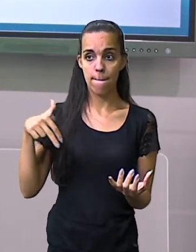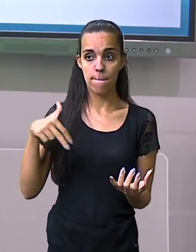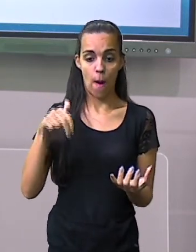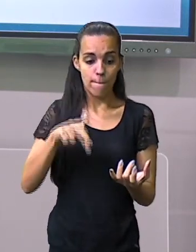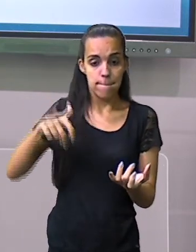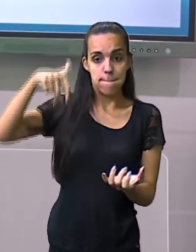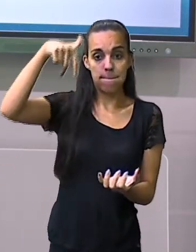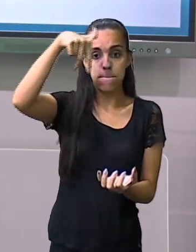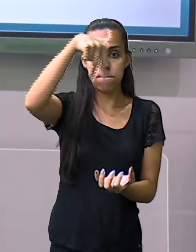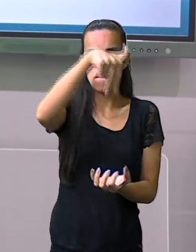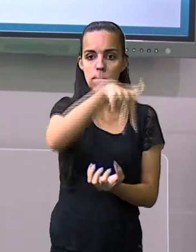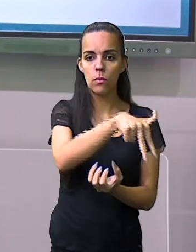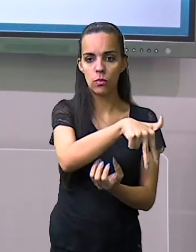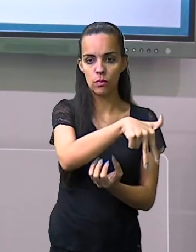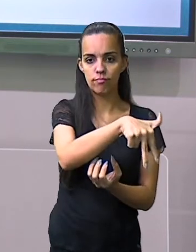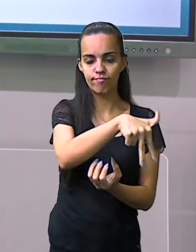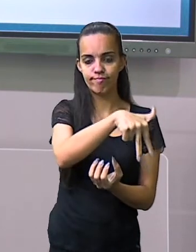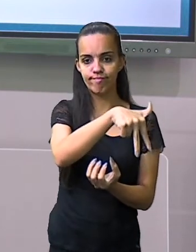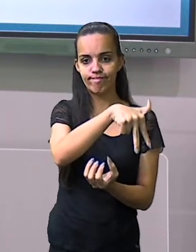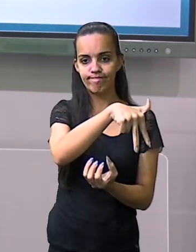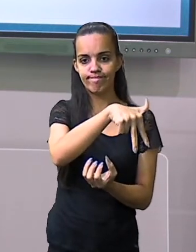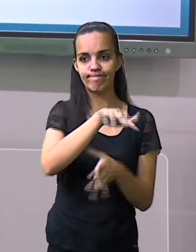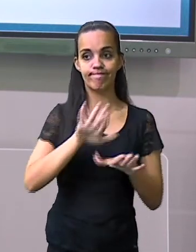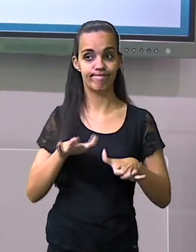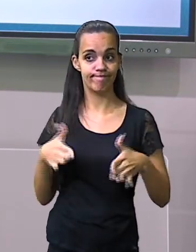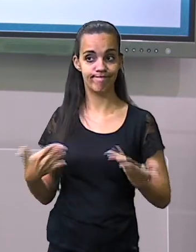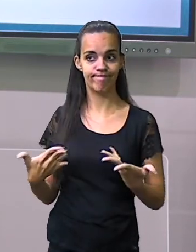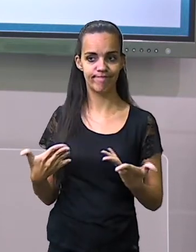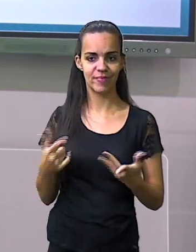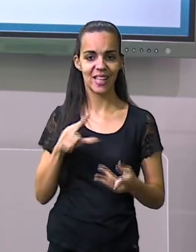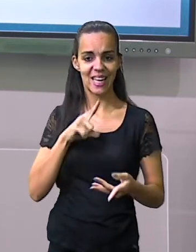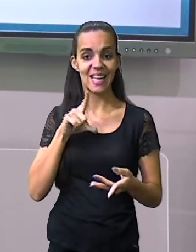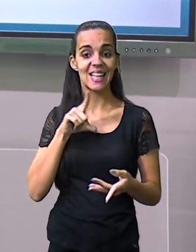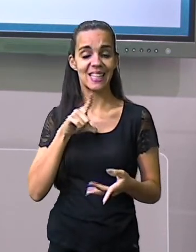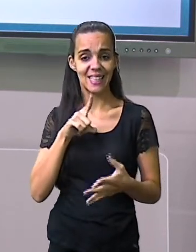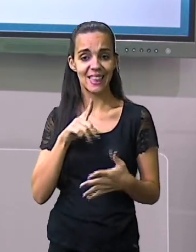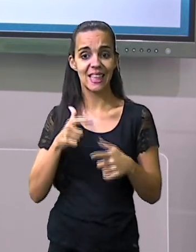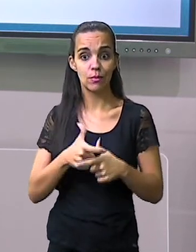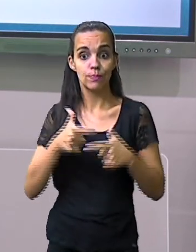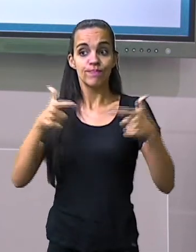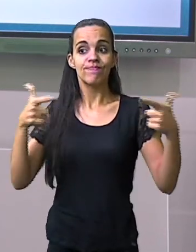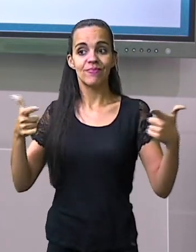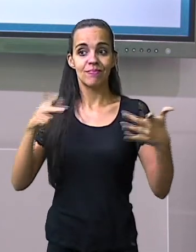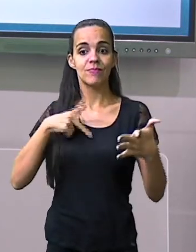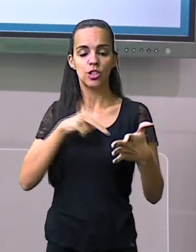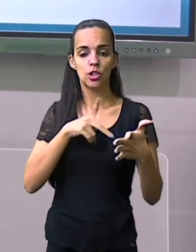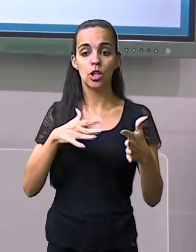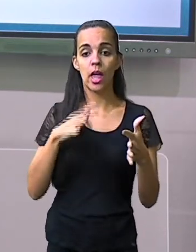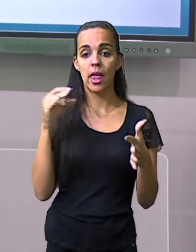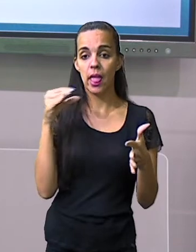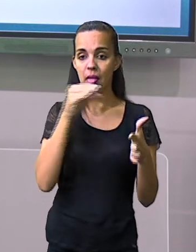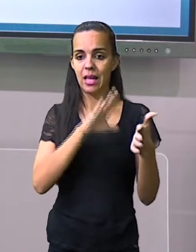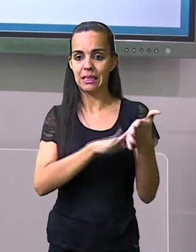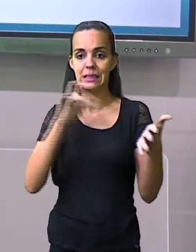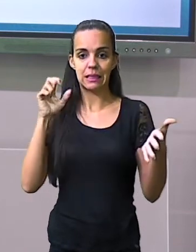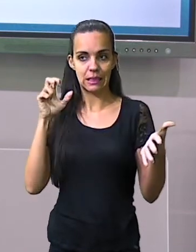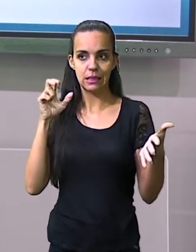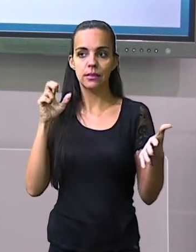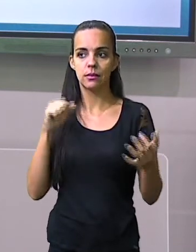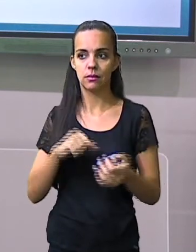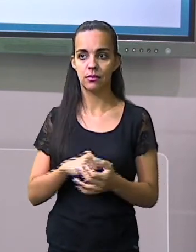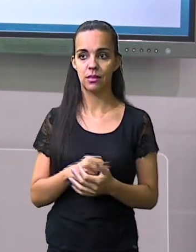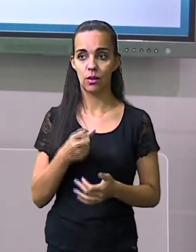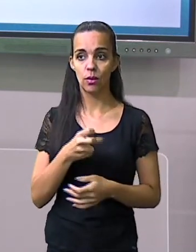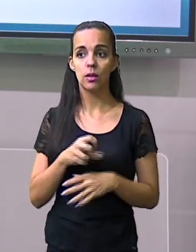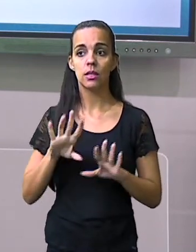ele pula a fogueira, ele há aí uma chance maior de se queimar. O que que apresenta?